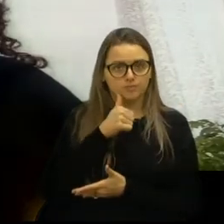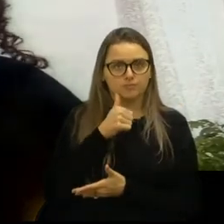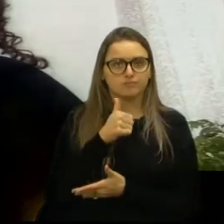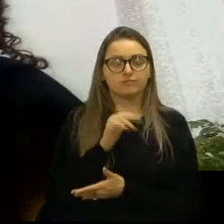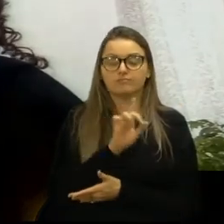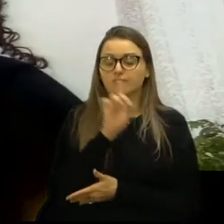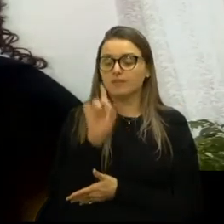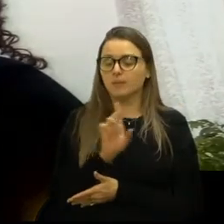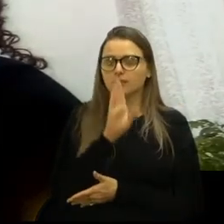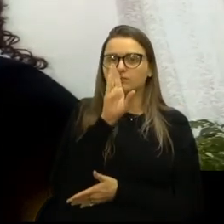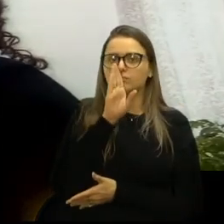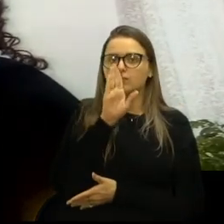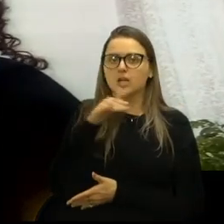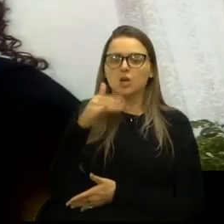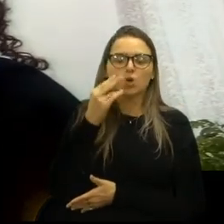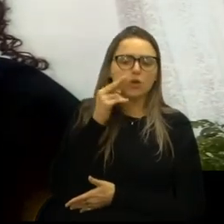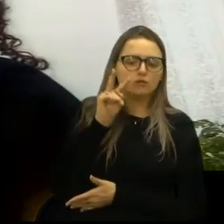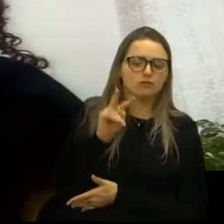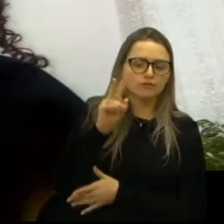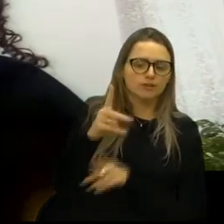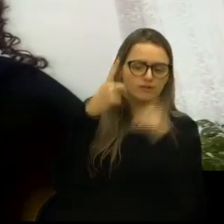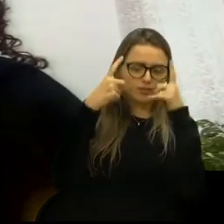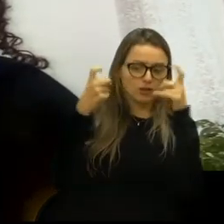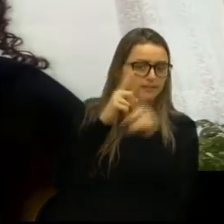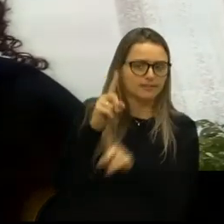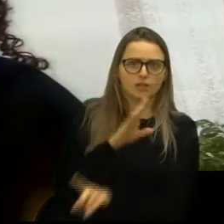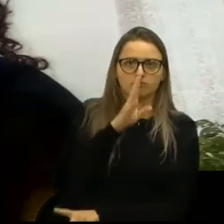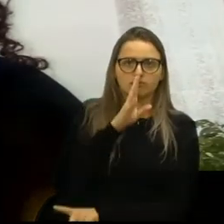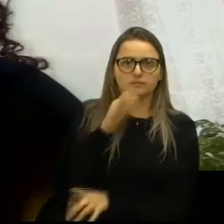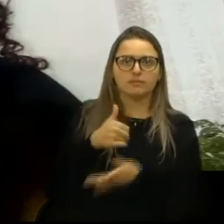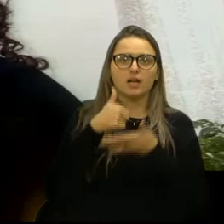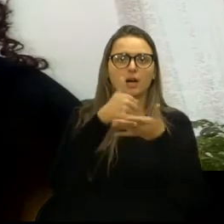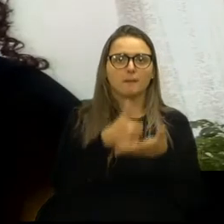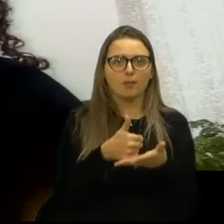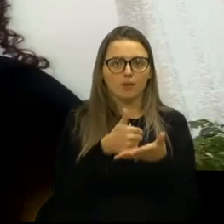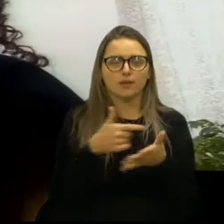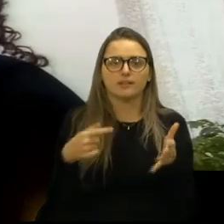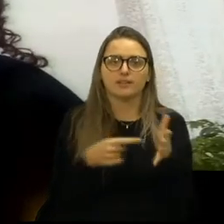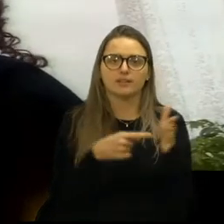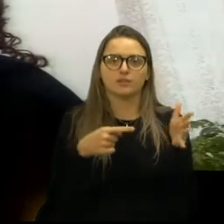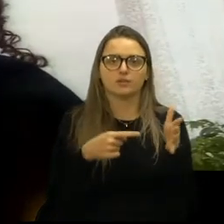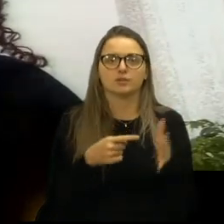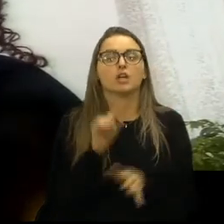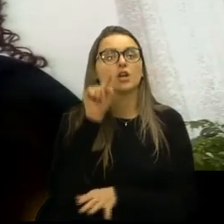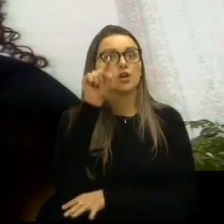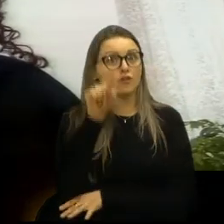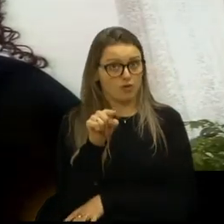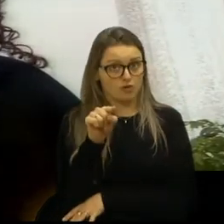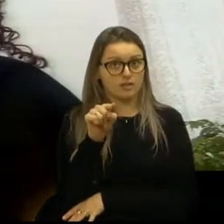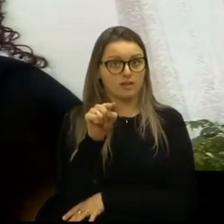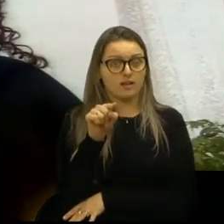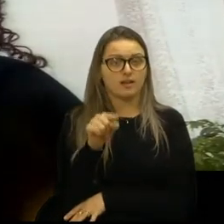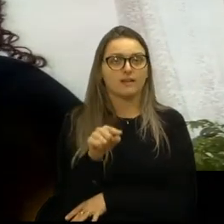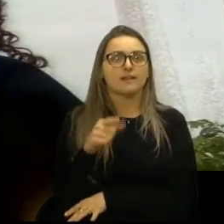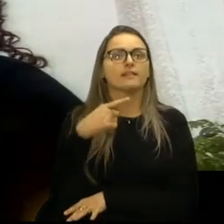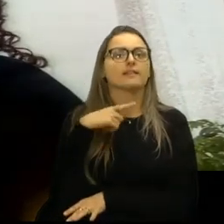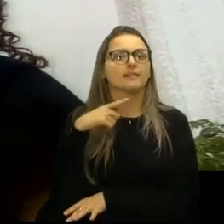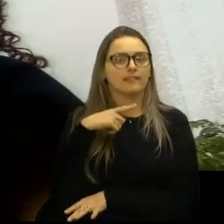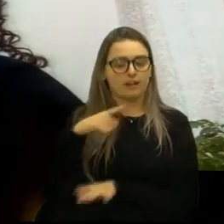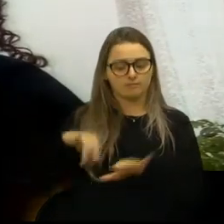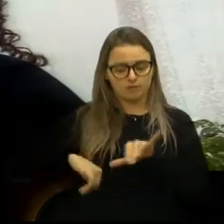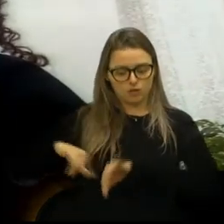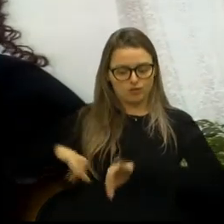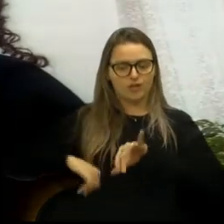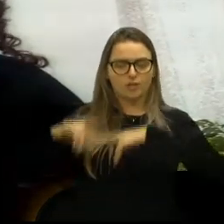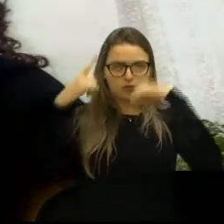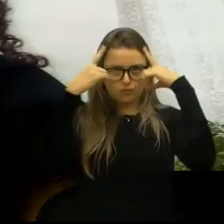não se calem em frente às situações de violência e apoiem esta causa. Você que está em uma situação de violência,